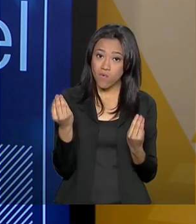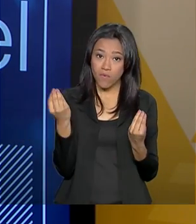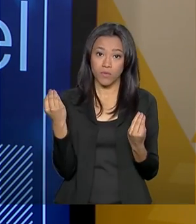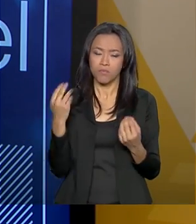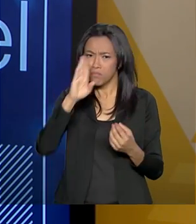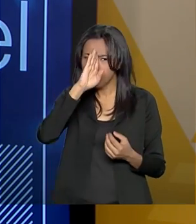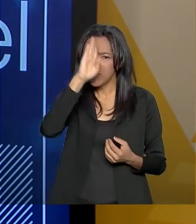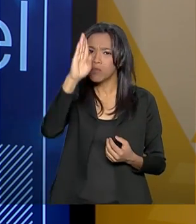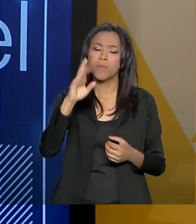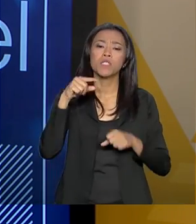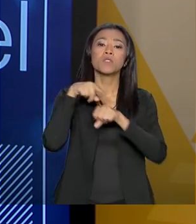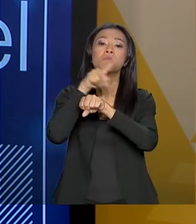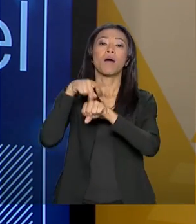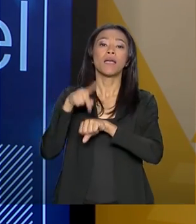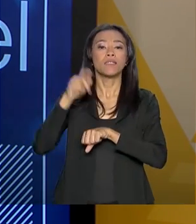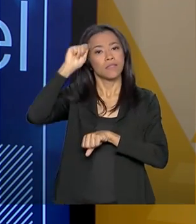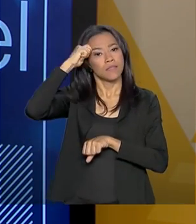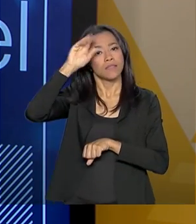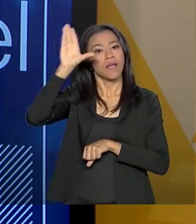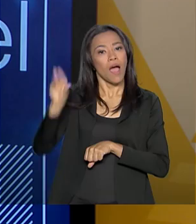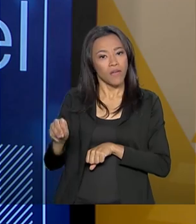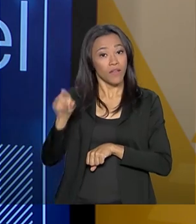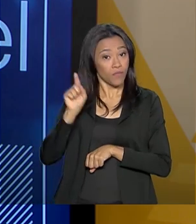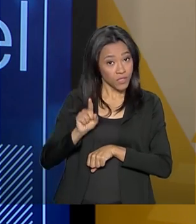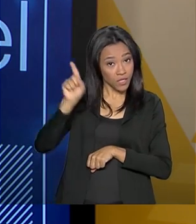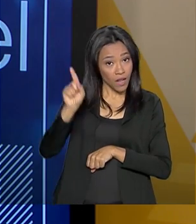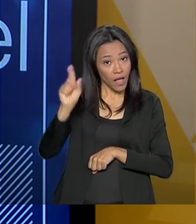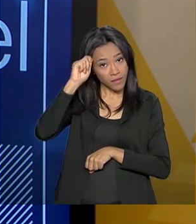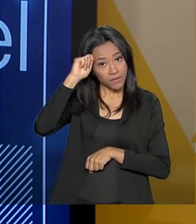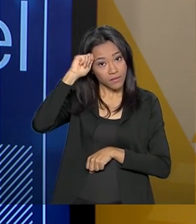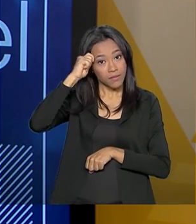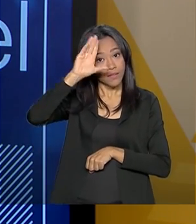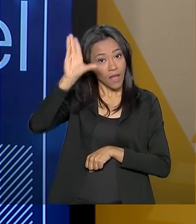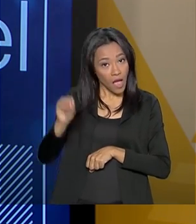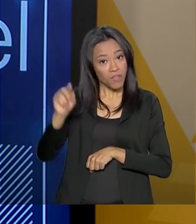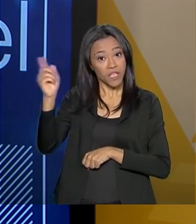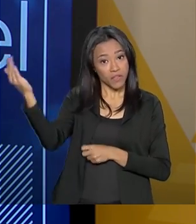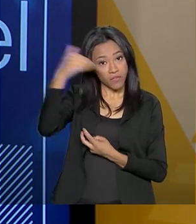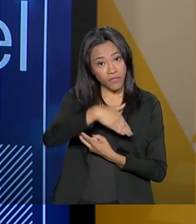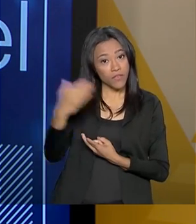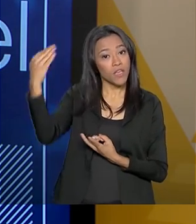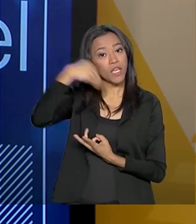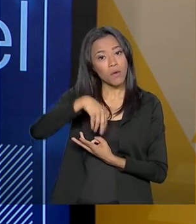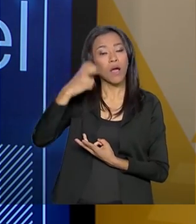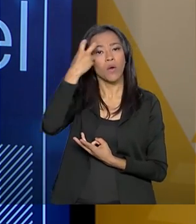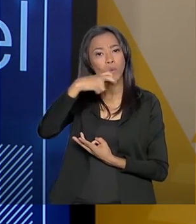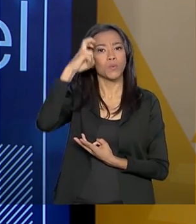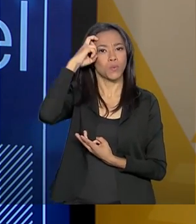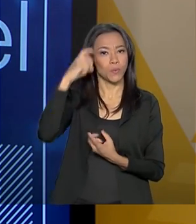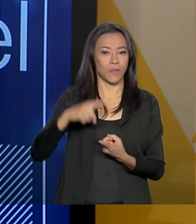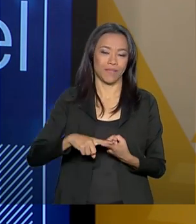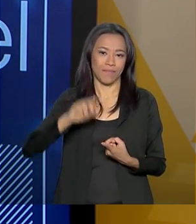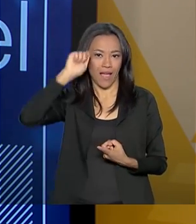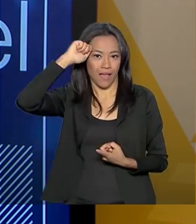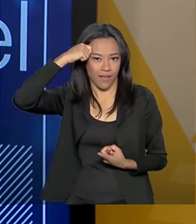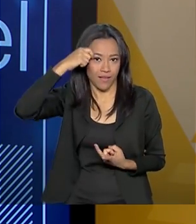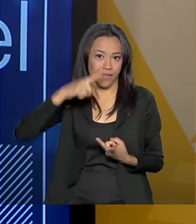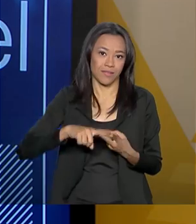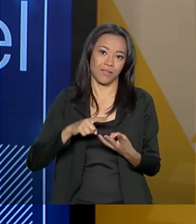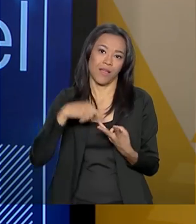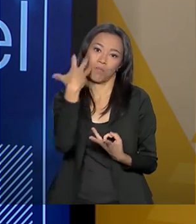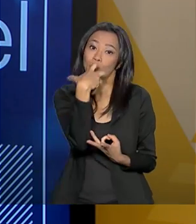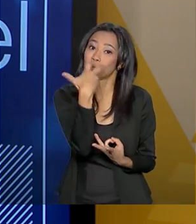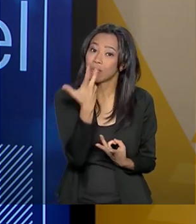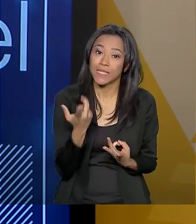africanos. Foi da África que veio grande parte de nossa cultura, de nossa etnia, de nossa música,